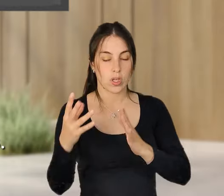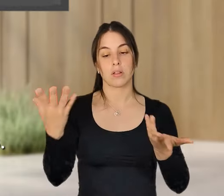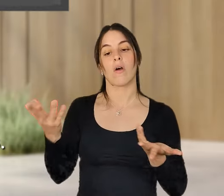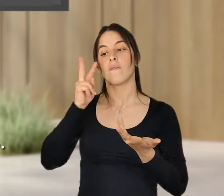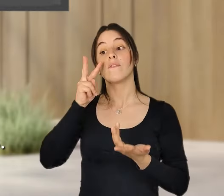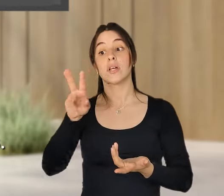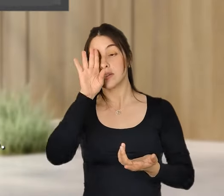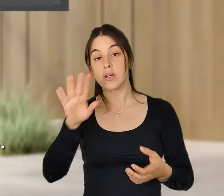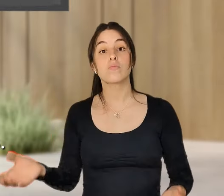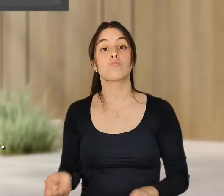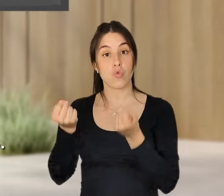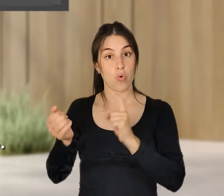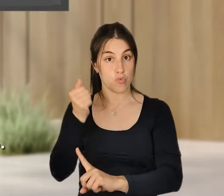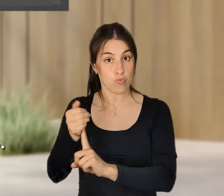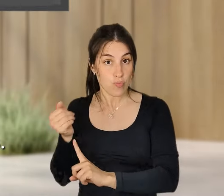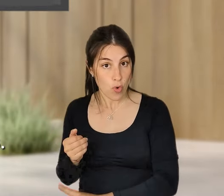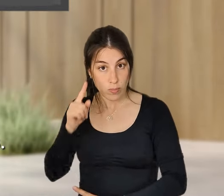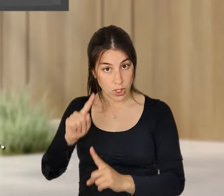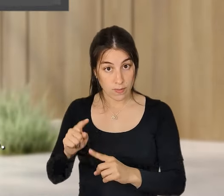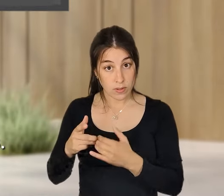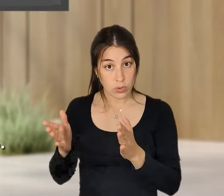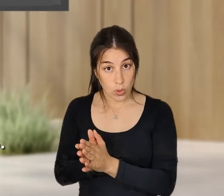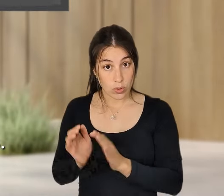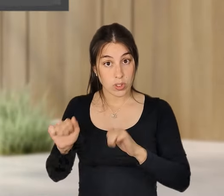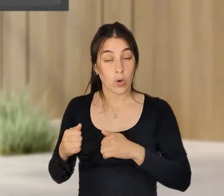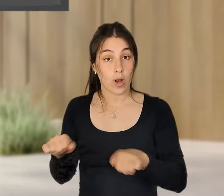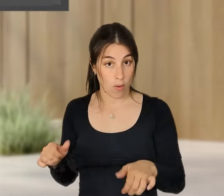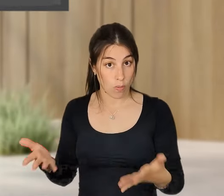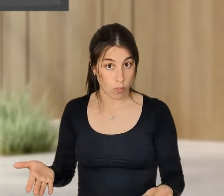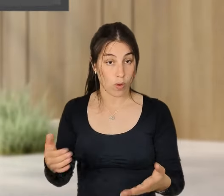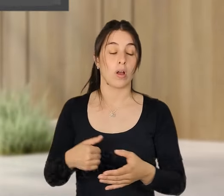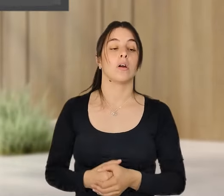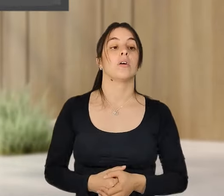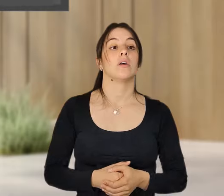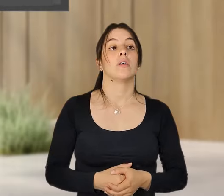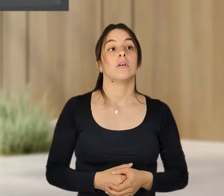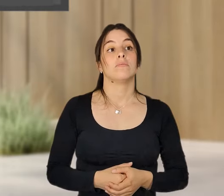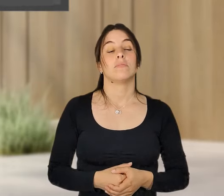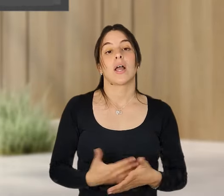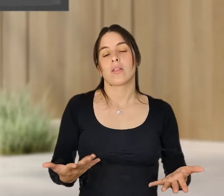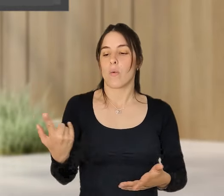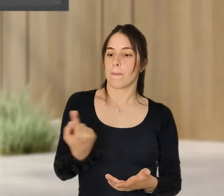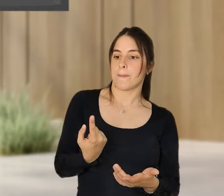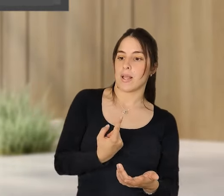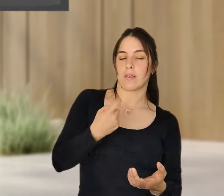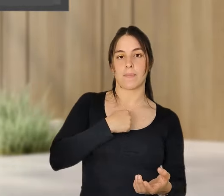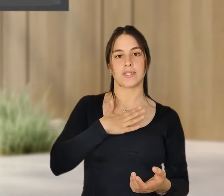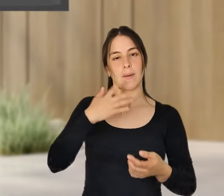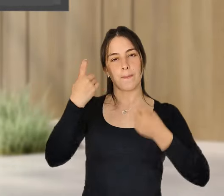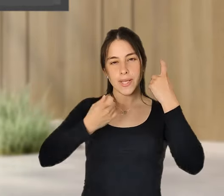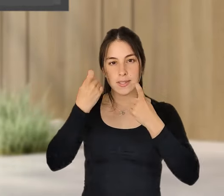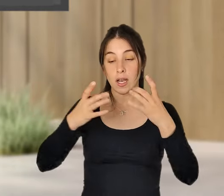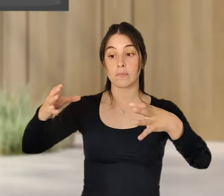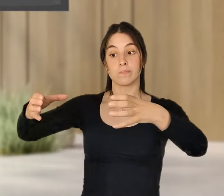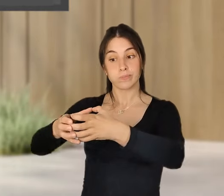foram cumpridos todos os processamentos dos salários ao fim do mês. Portanto, obriga a empresa a pensar ao nível do